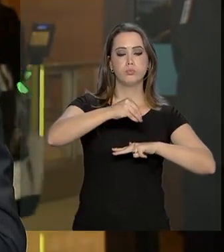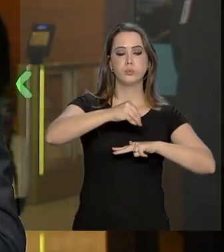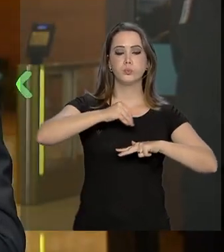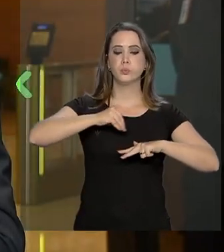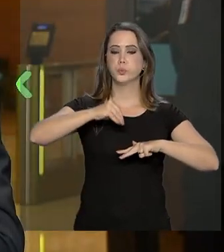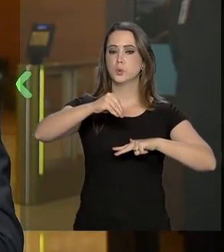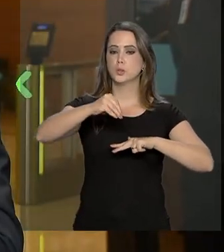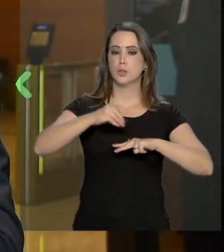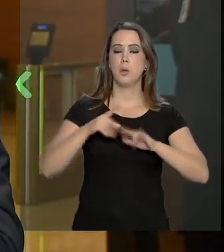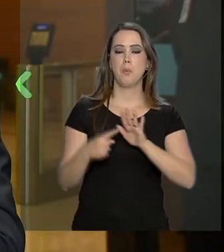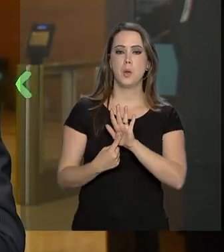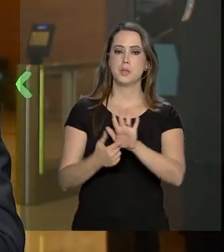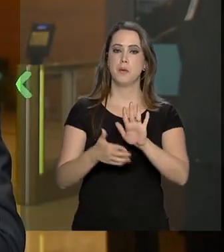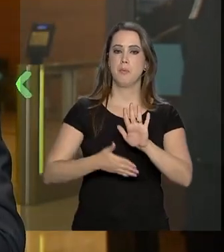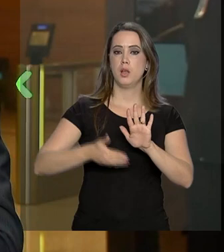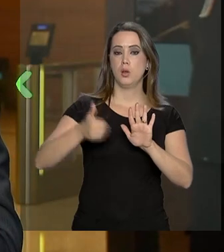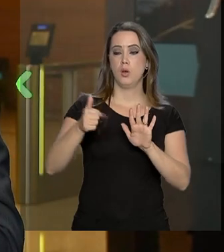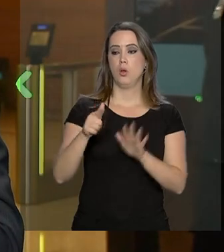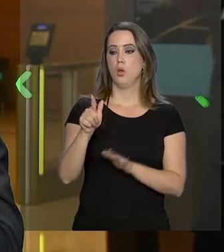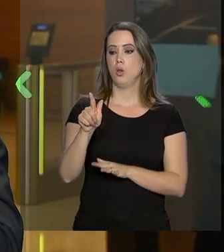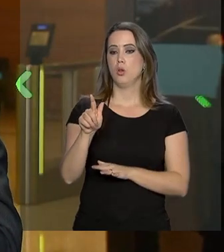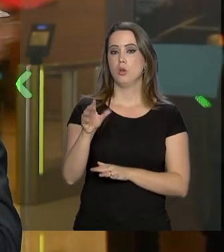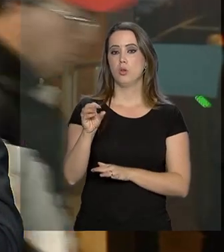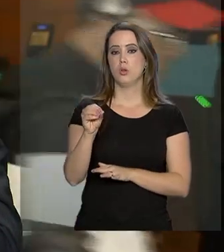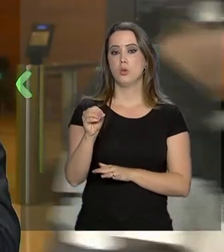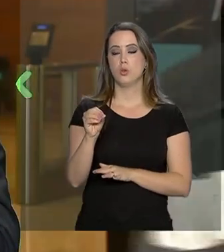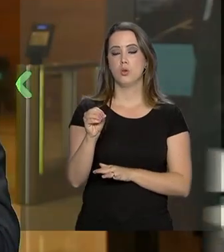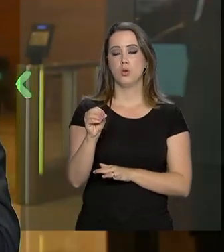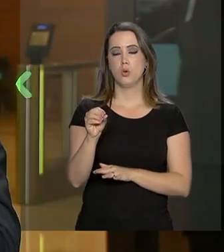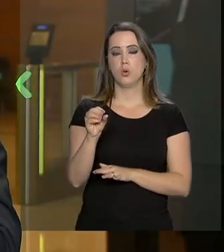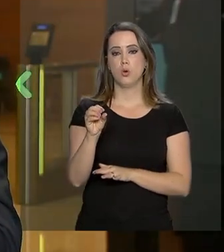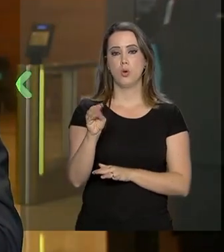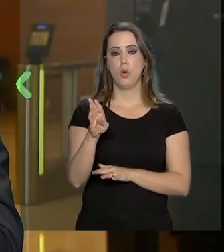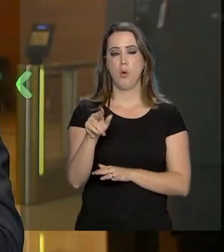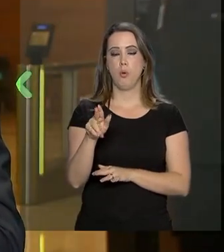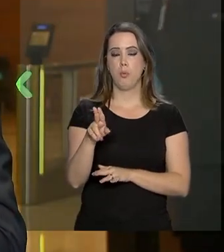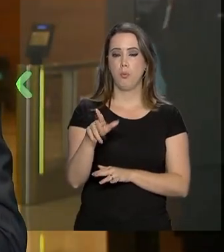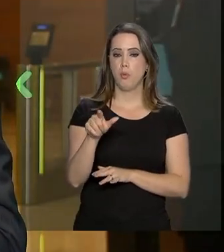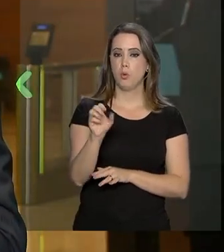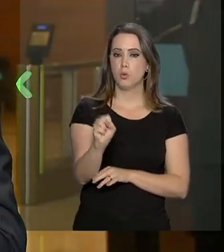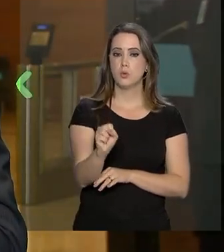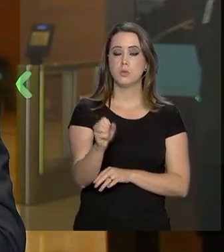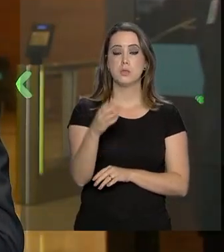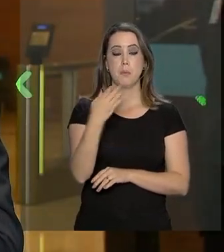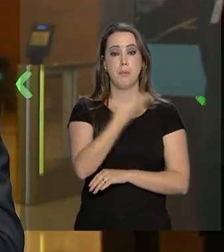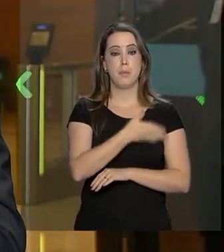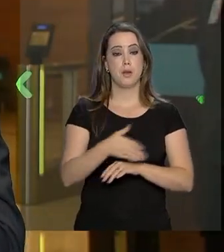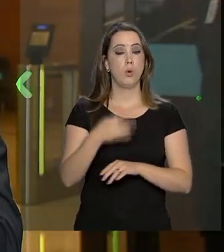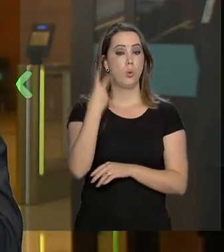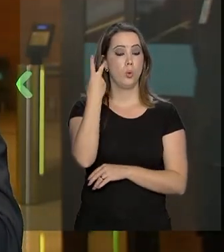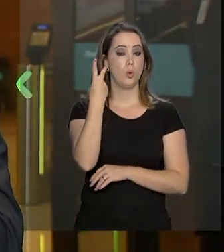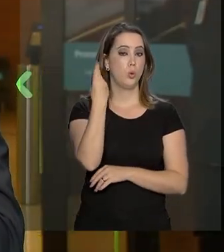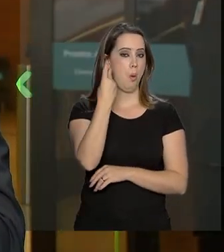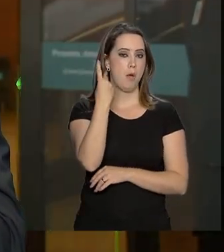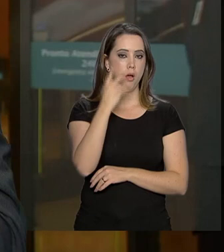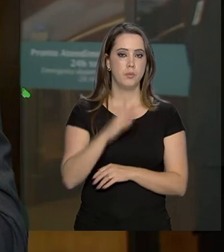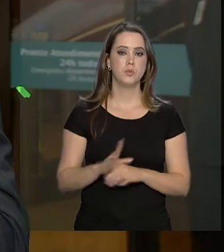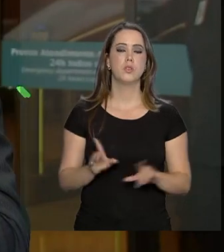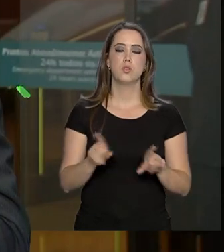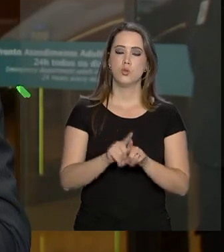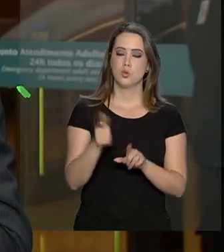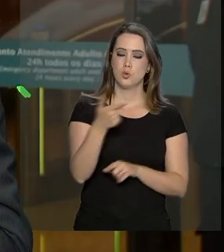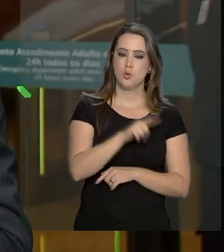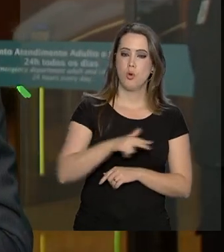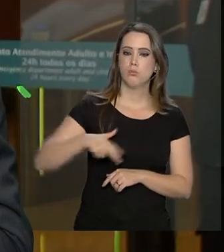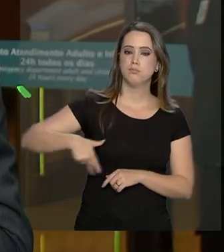Os níveis de glóbulos brancos, por exemplo, estão normais. O presidente voltou a caminhar pelos corredores do hospital na companhia da equipe